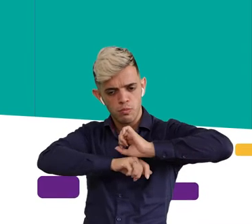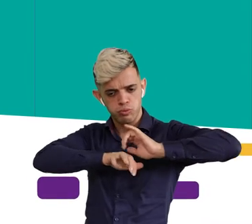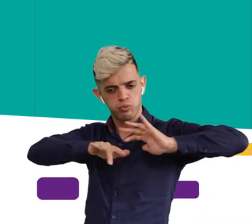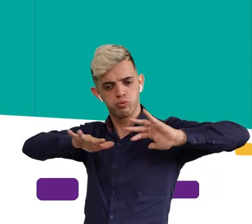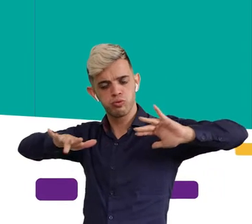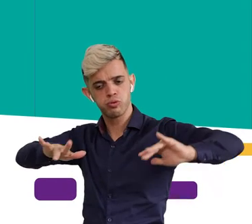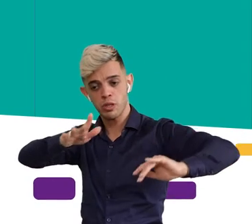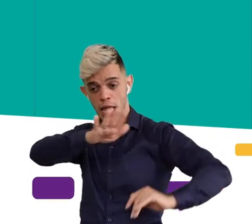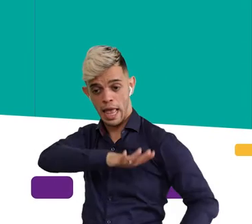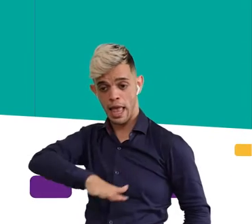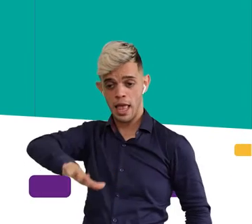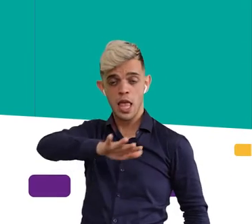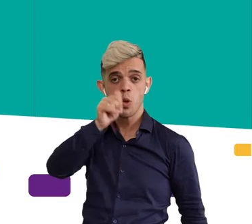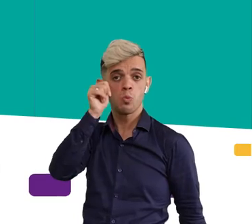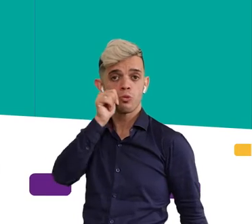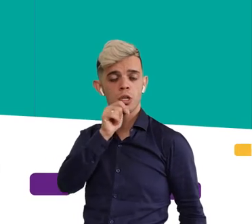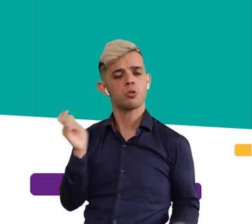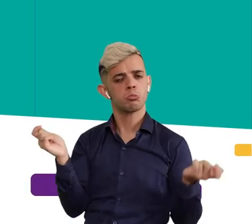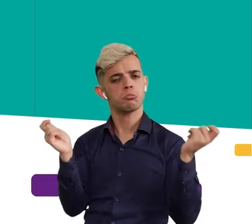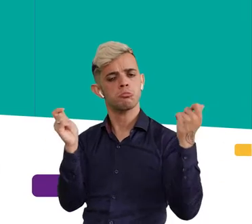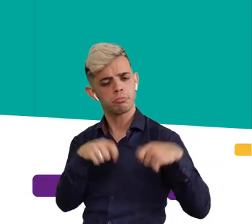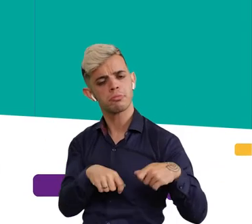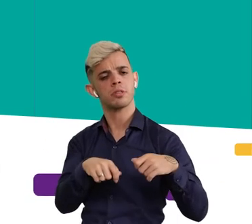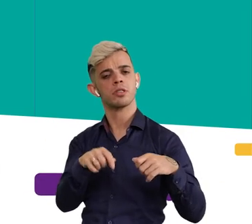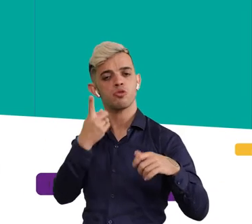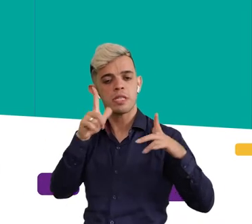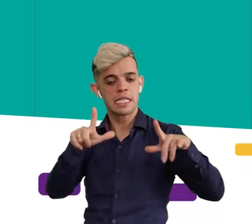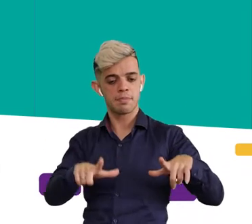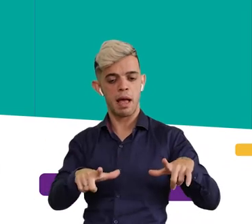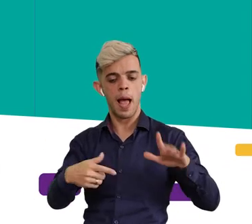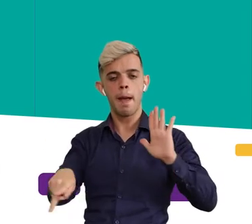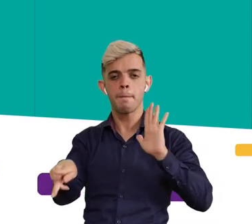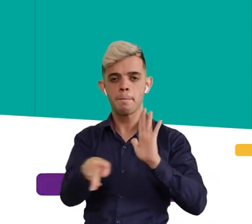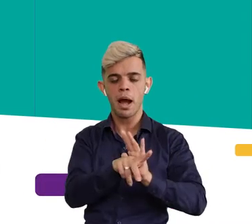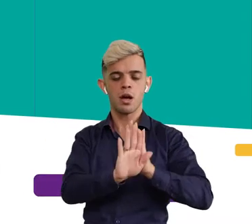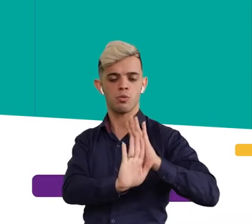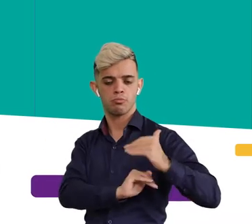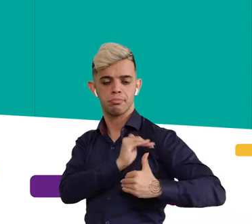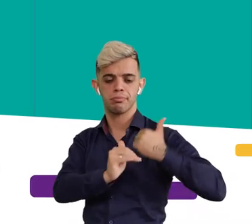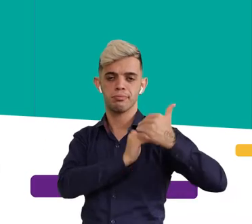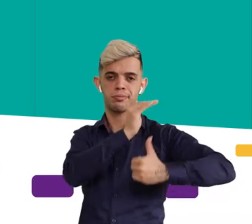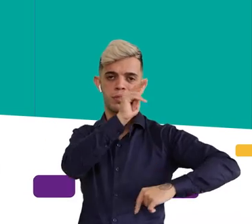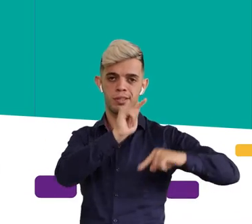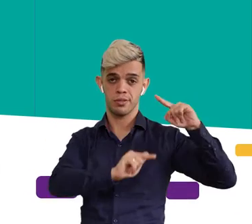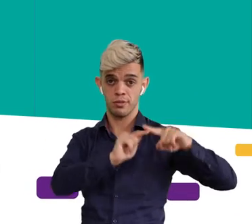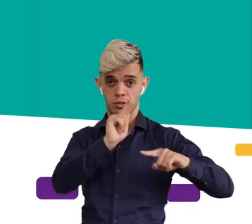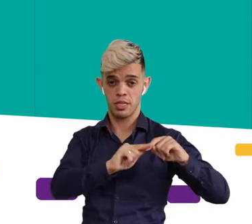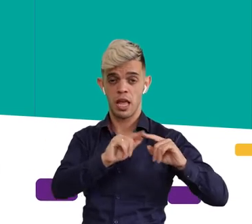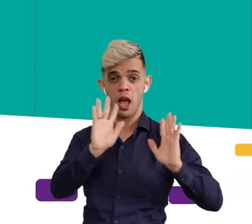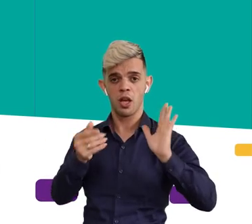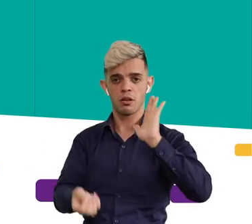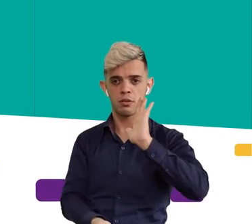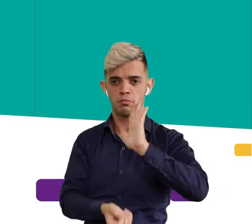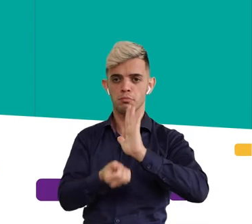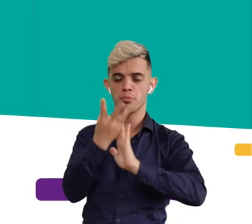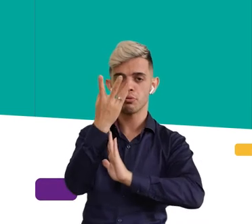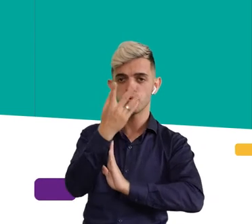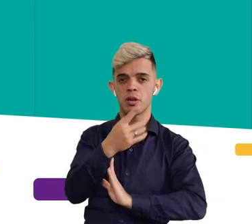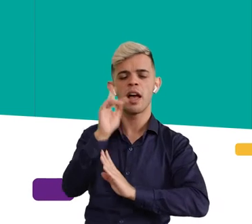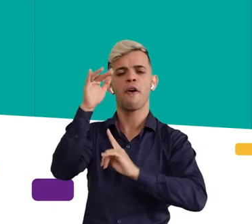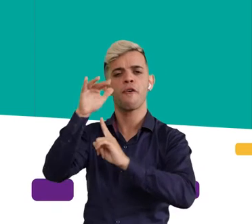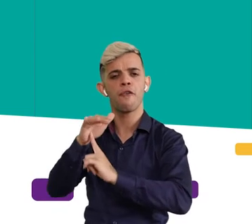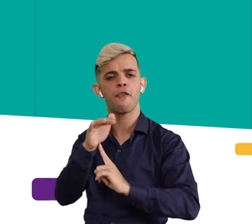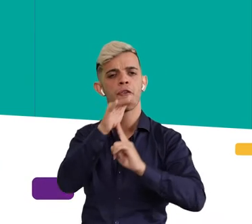trabalhando fortemente para que essas mulheres consigam um espaço para desenvolver o seu trabalho.